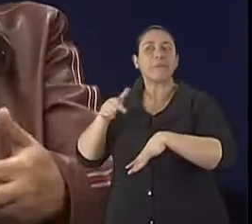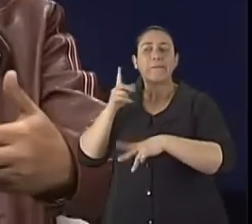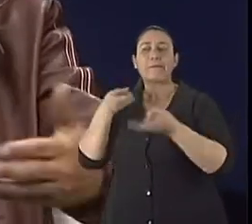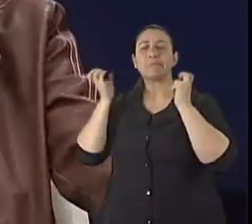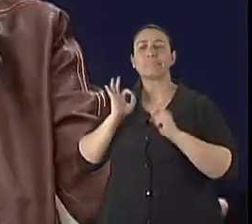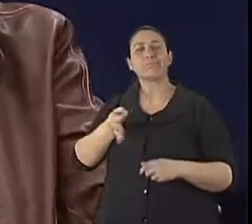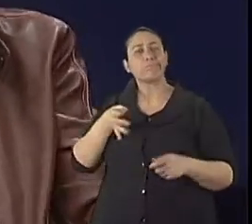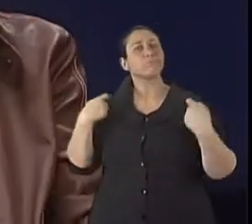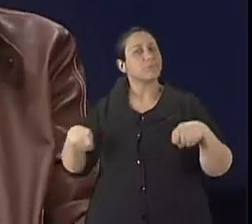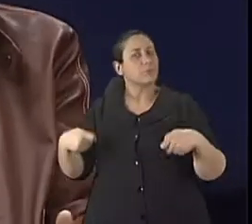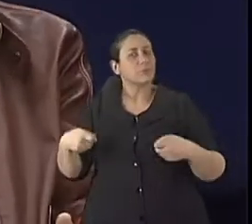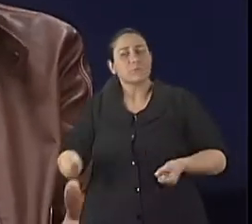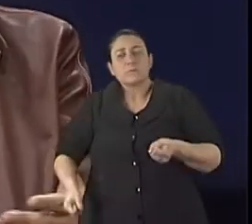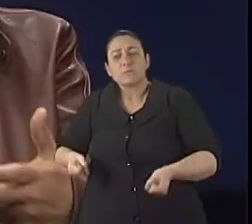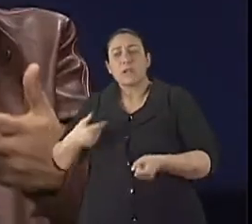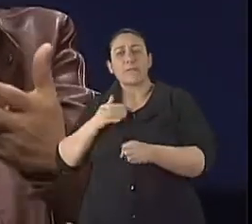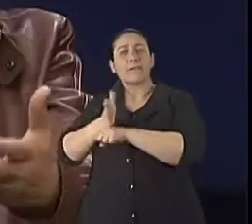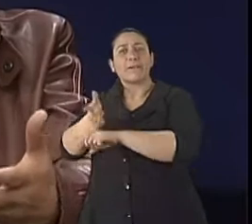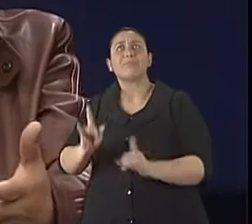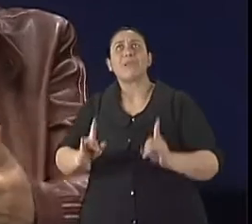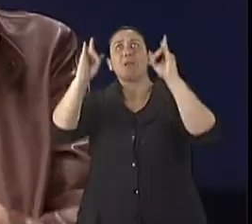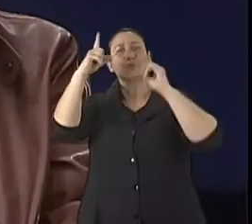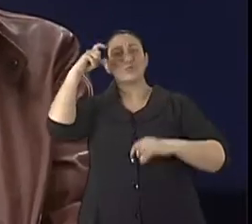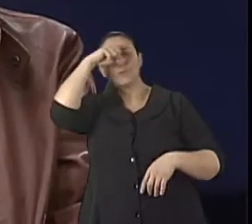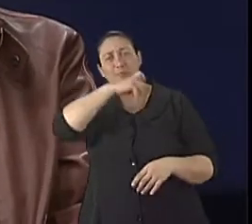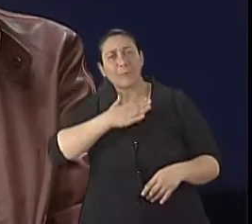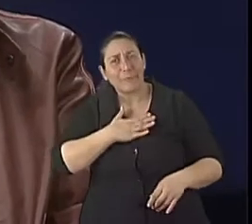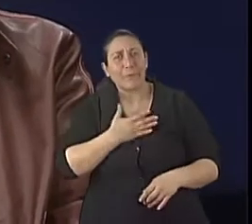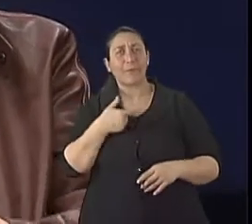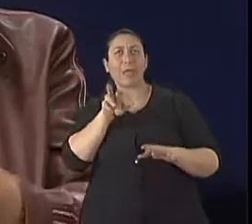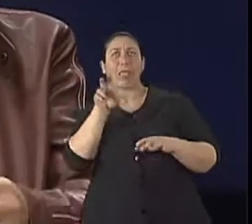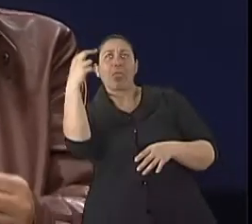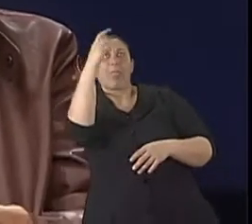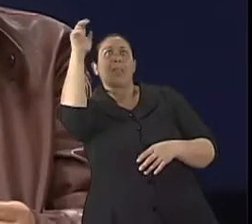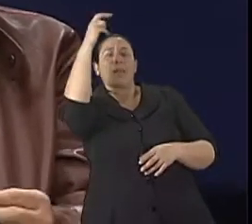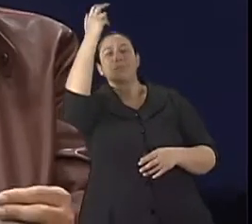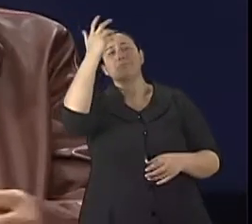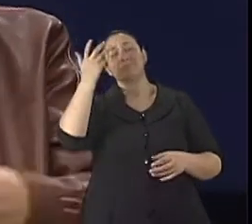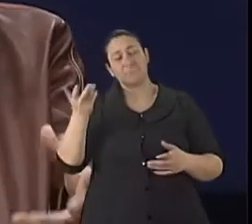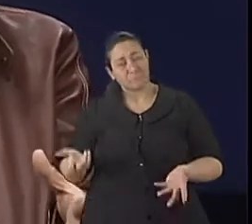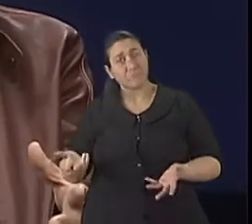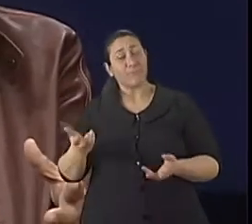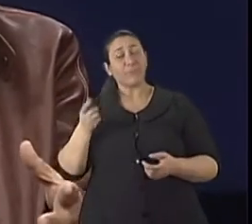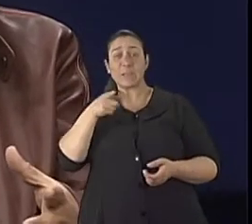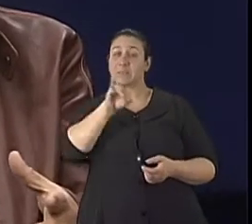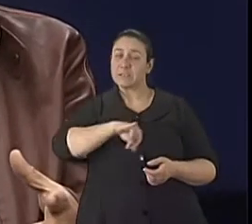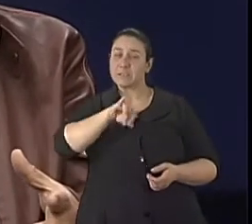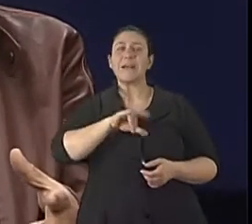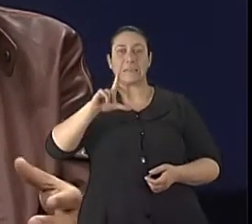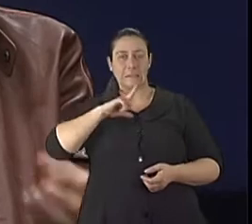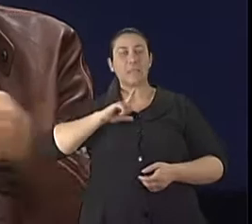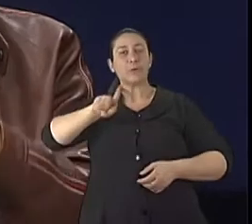adequada, ter o acesso ao meu prédio facilitado, então, esses elementos que a gente chama ajudas técnicas,